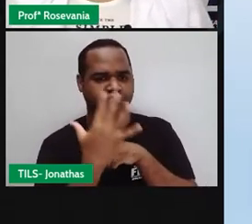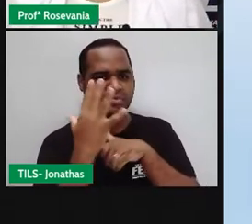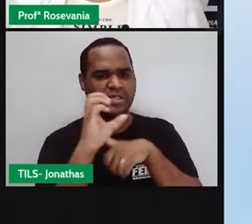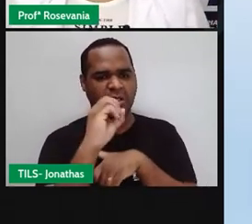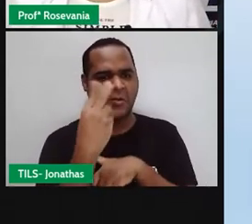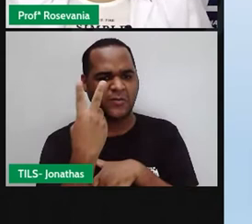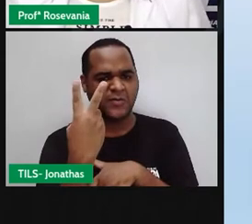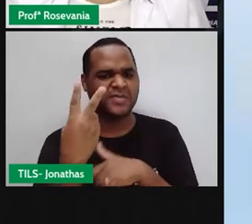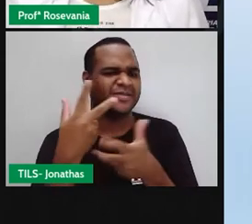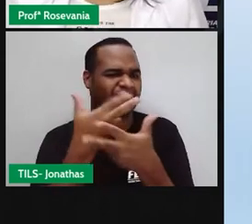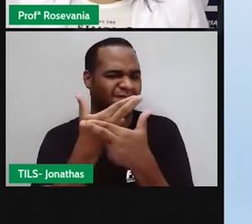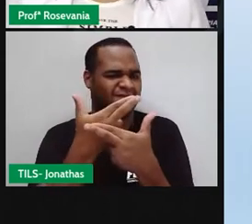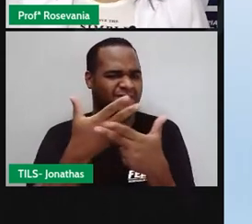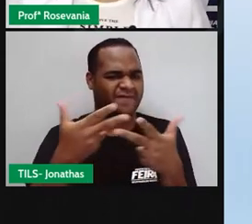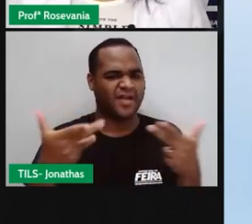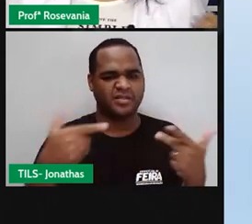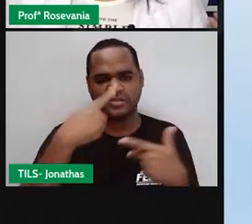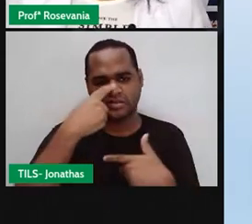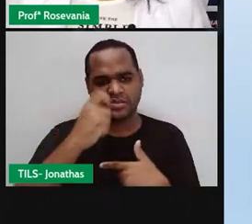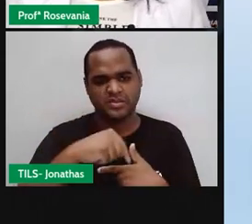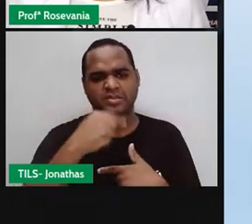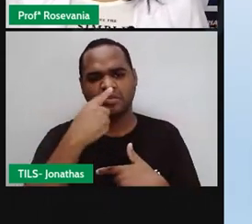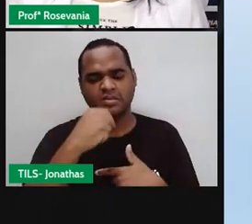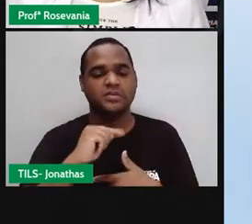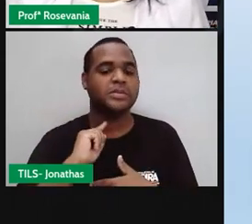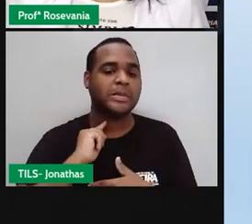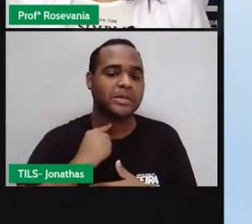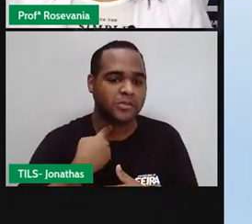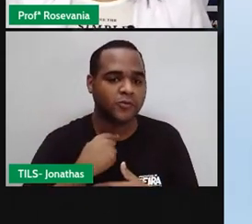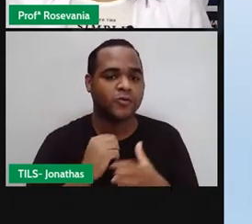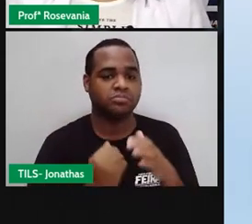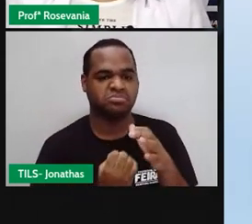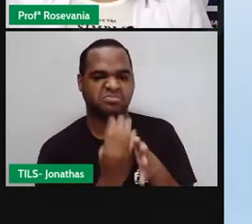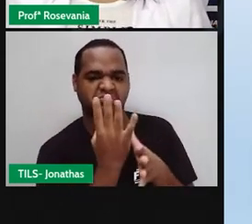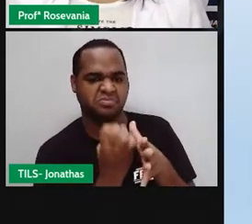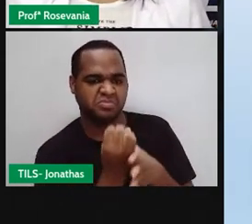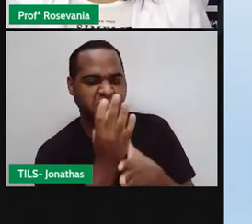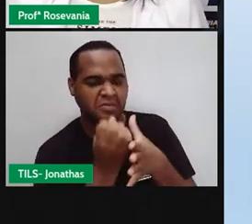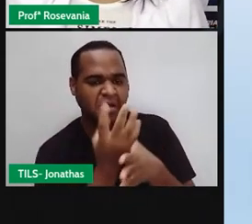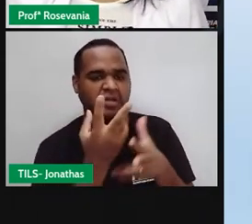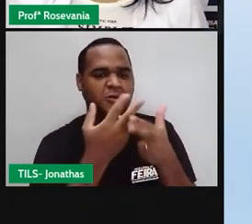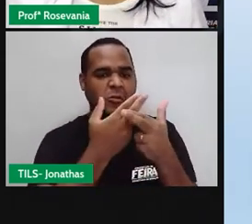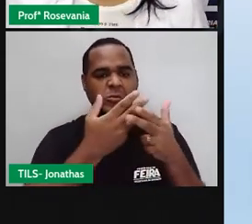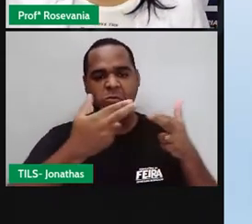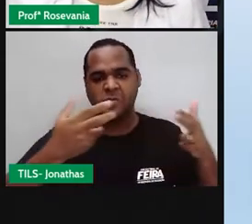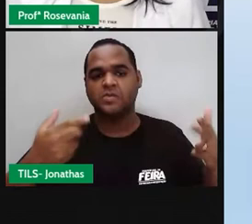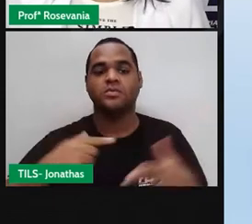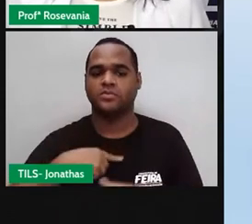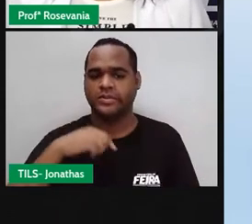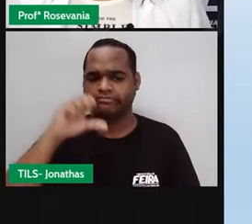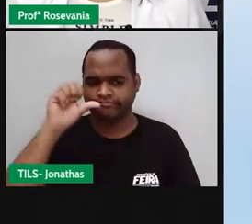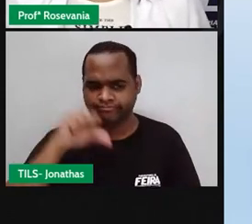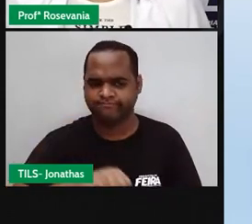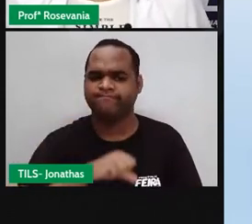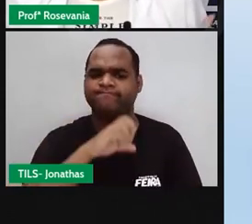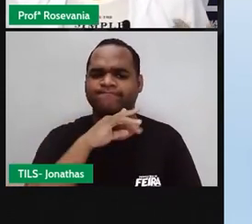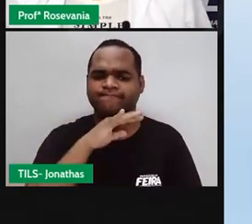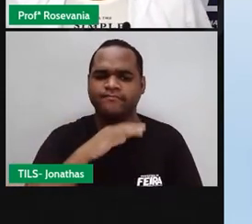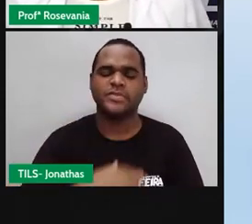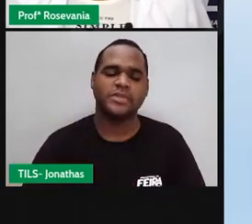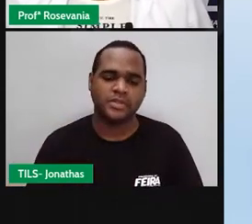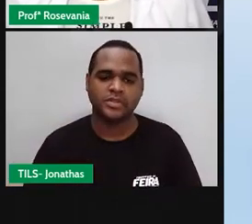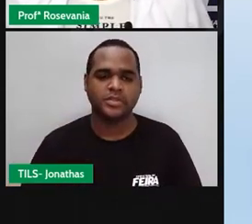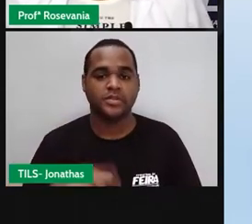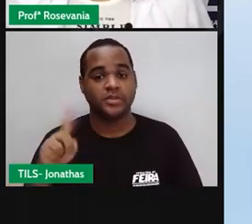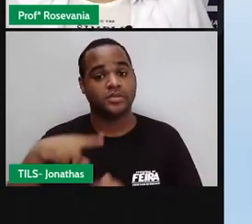nessas regiões onde tem muita poluição, onde tem muitos gases sendo lançados aí, é ruim. E principalmente para